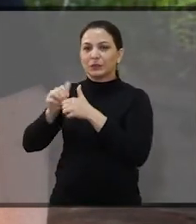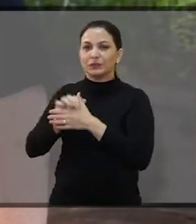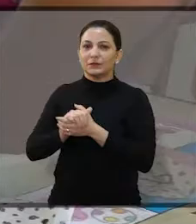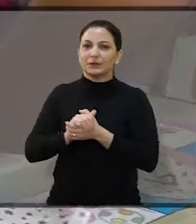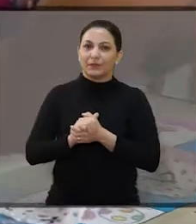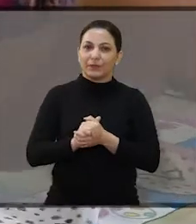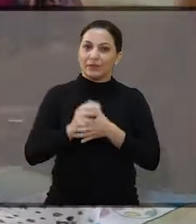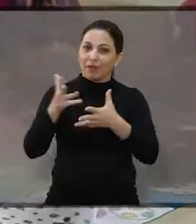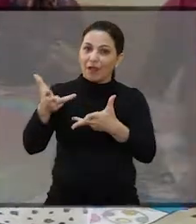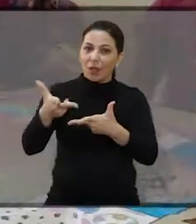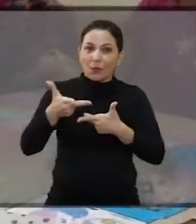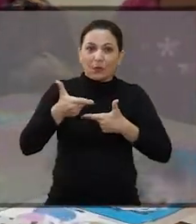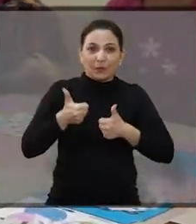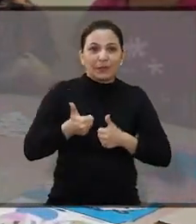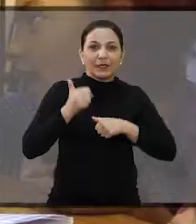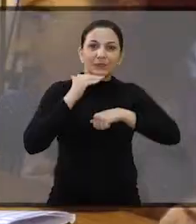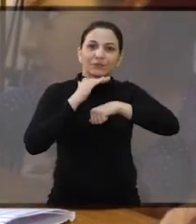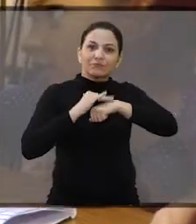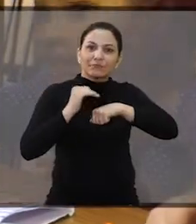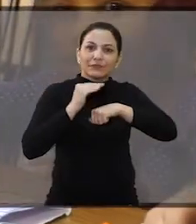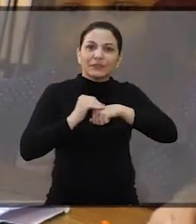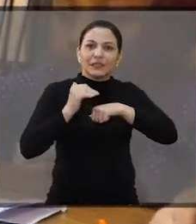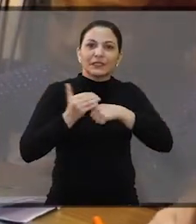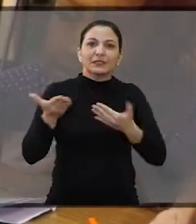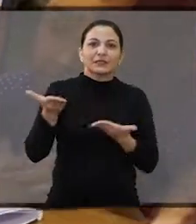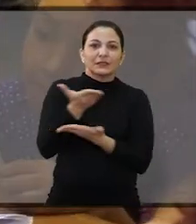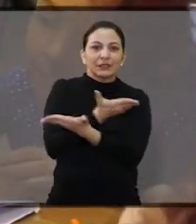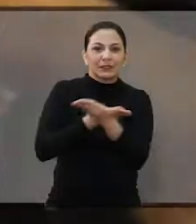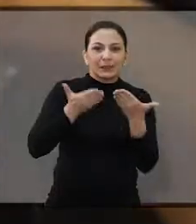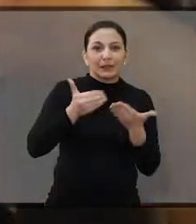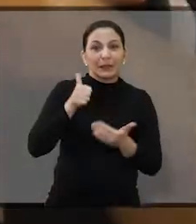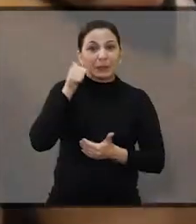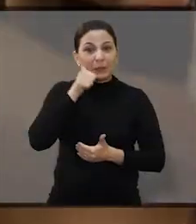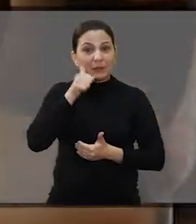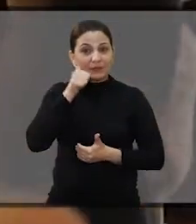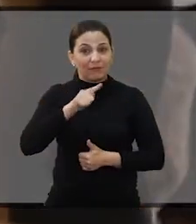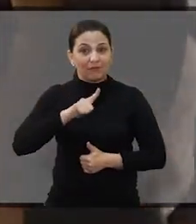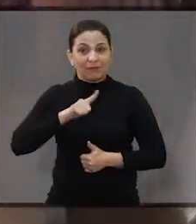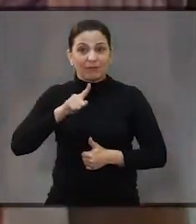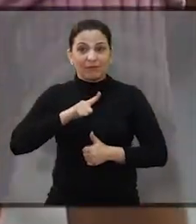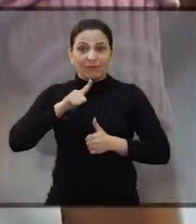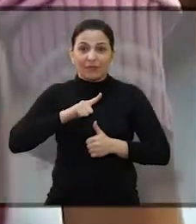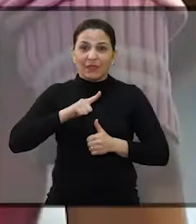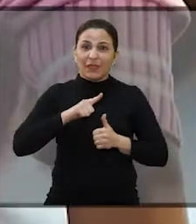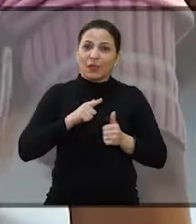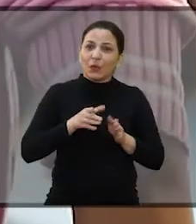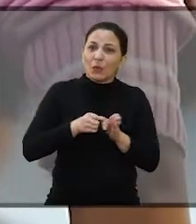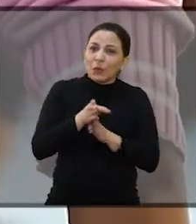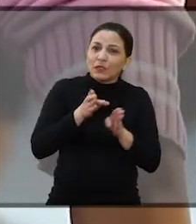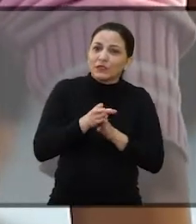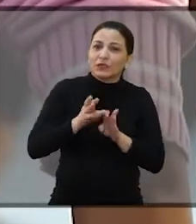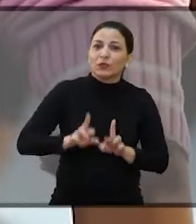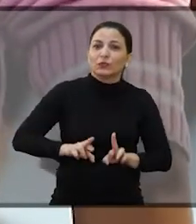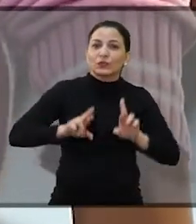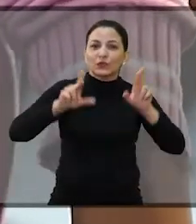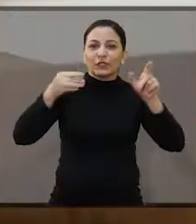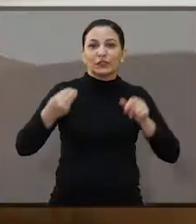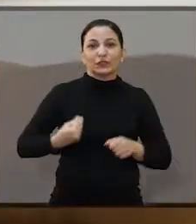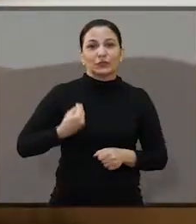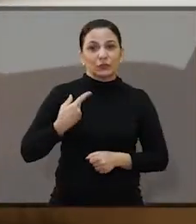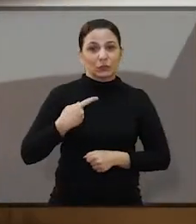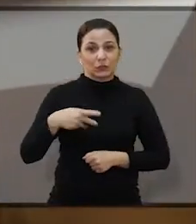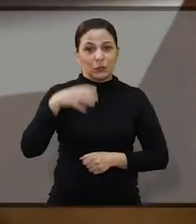vida delas. Com o acolhimento, com o carinho que são tratadas, as meninas passam a ter um norte para suas vidas.